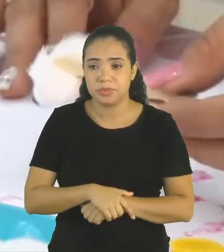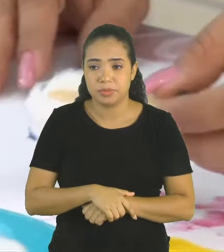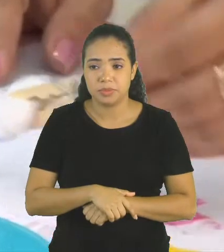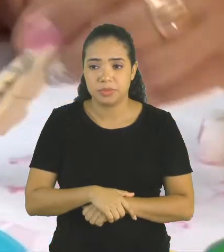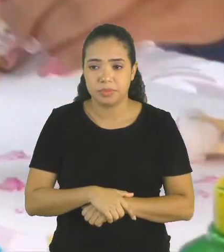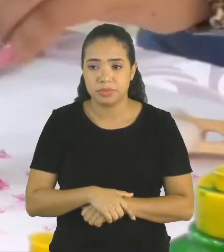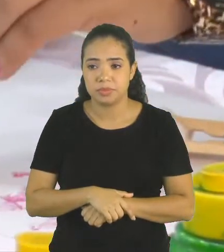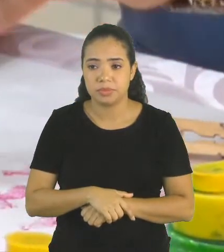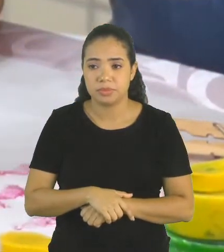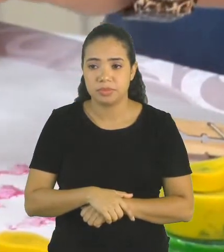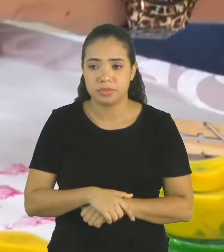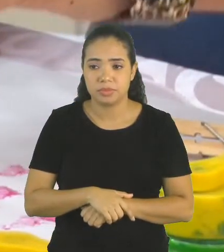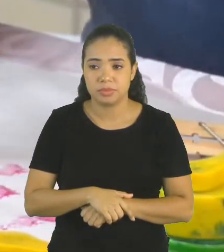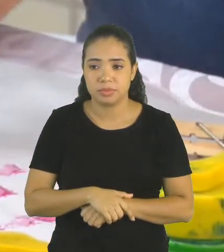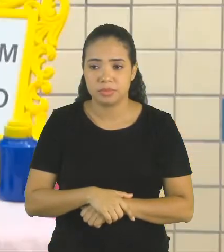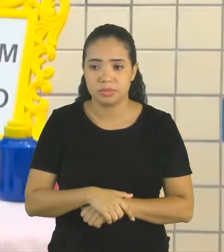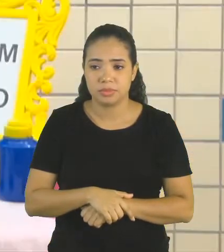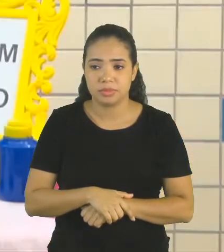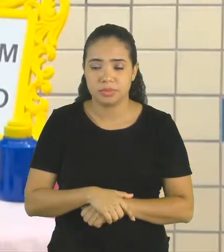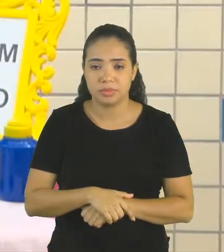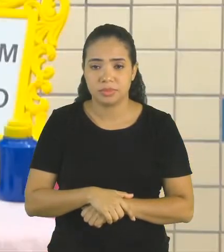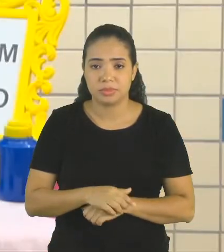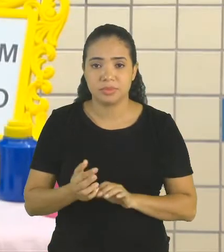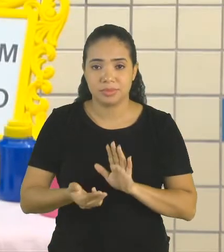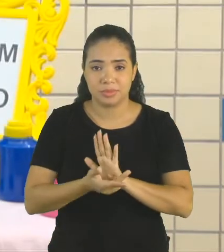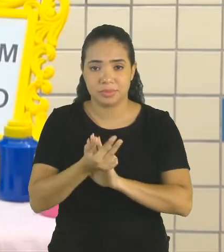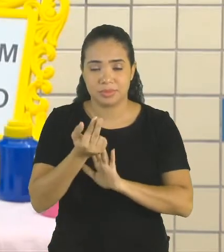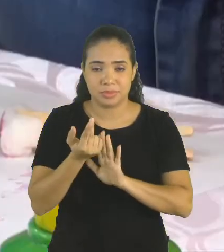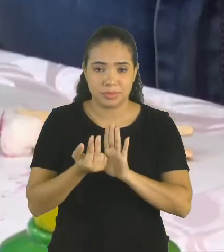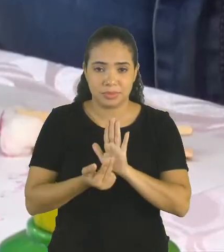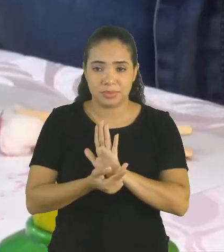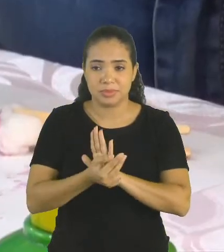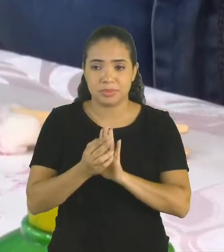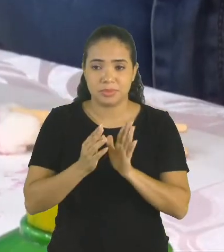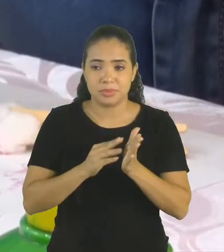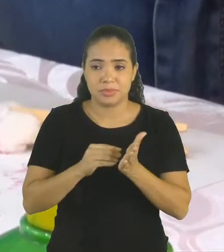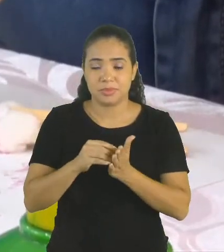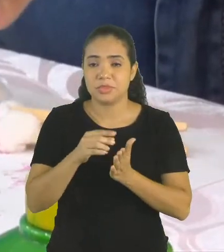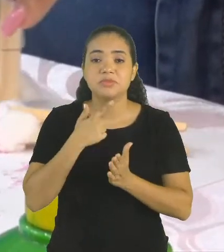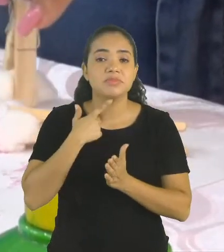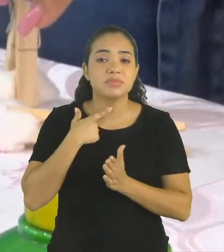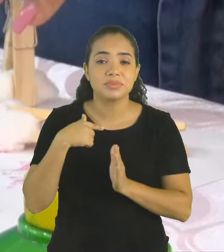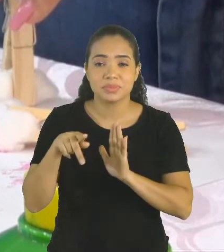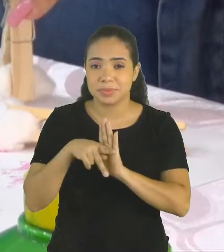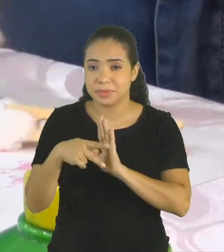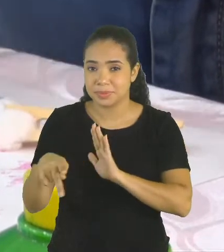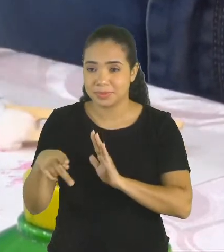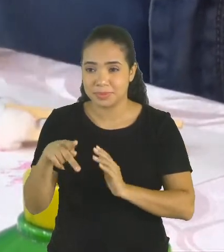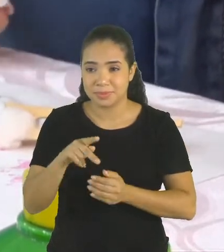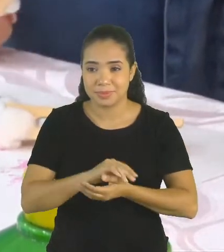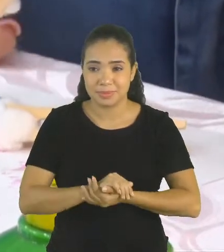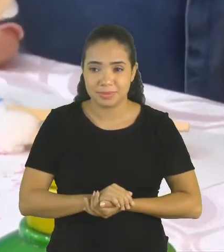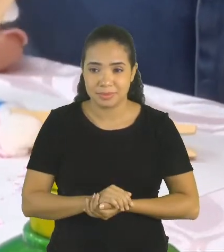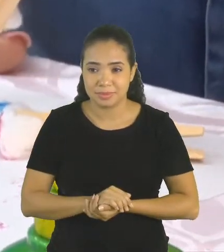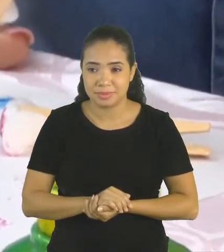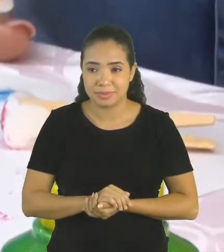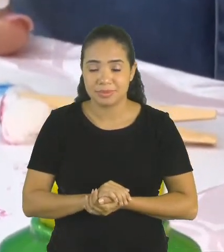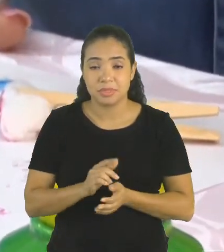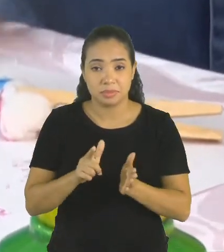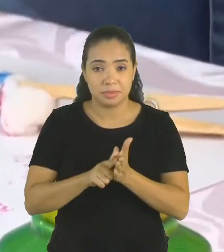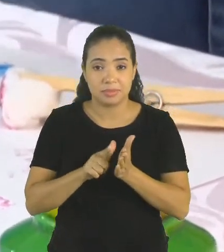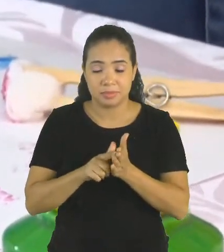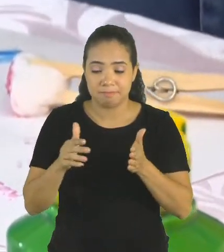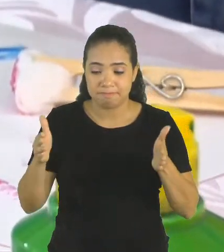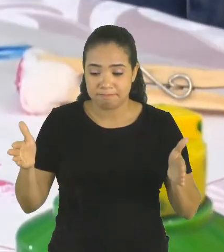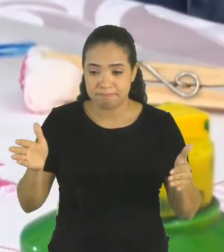E aí, ela vai pintar da forma que ela preferir. Pode usar essa folha.